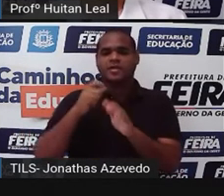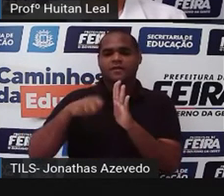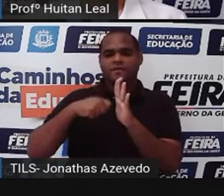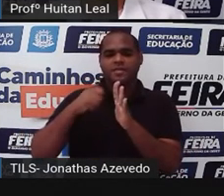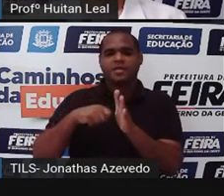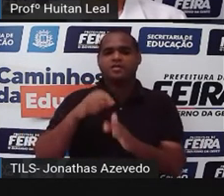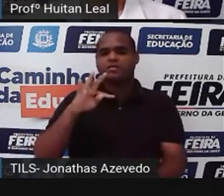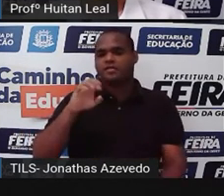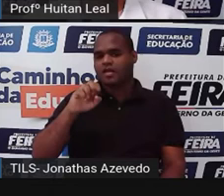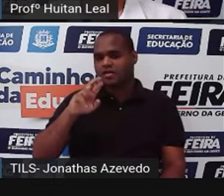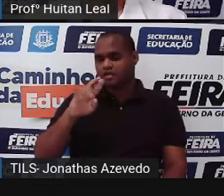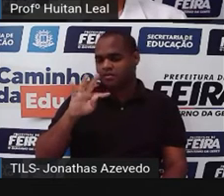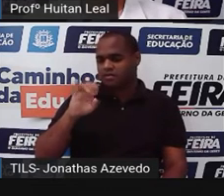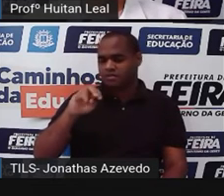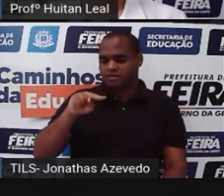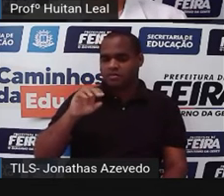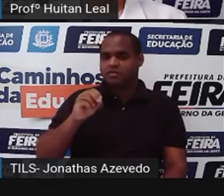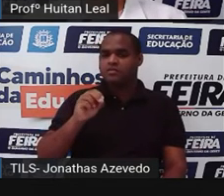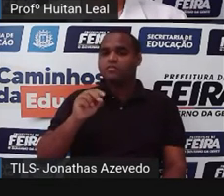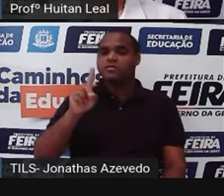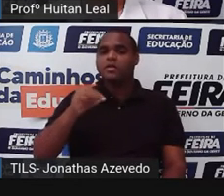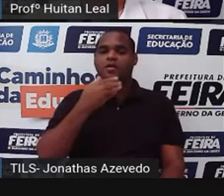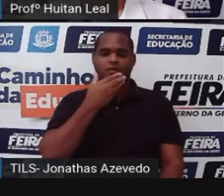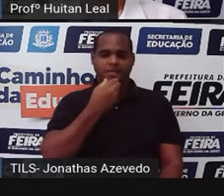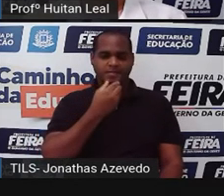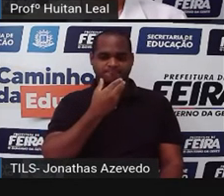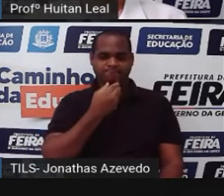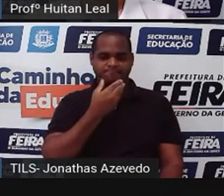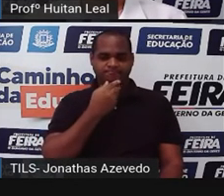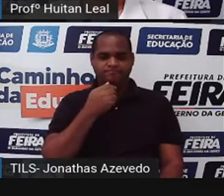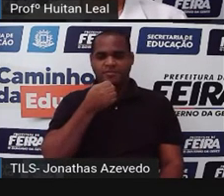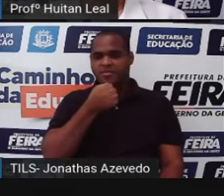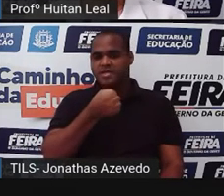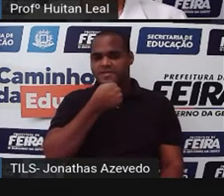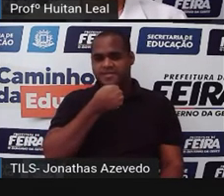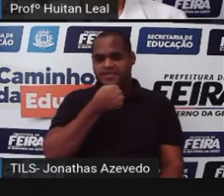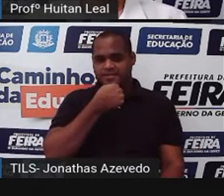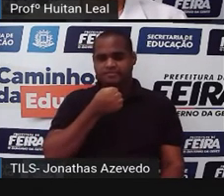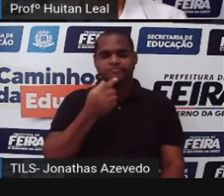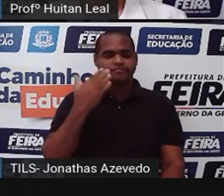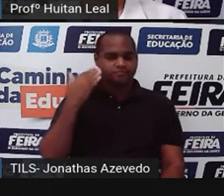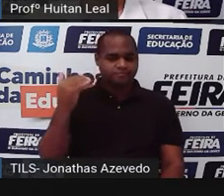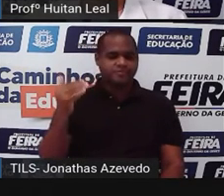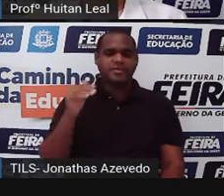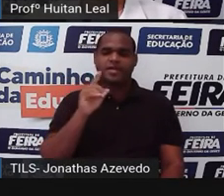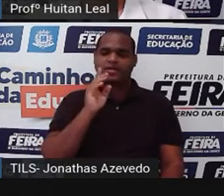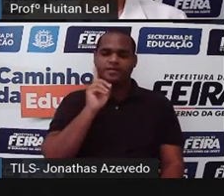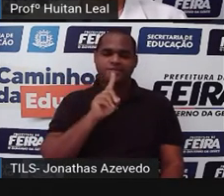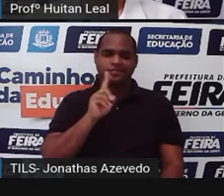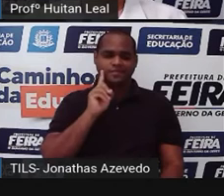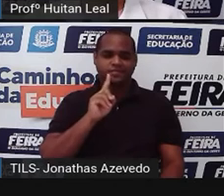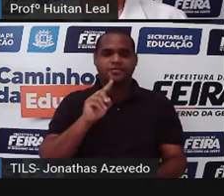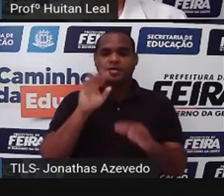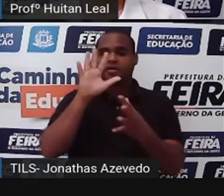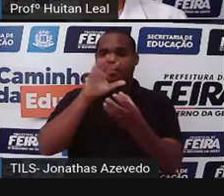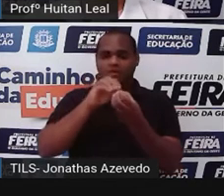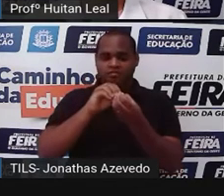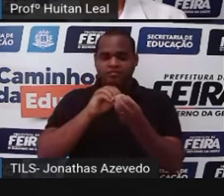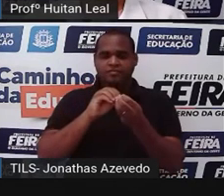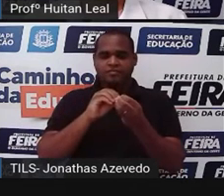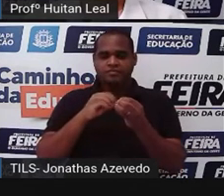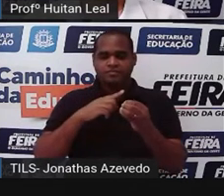Tarantino. Tarantino também é um ator americano. É uma espécie de pequeno texto resumo que pode